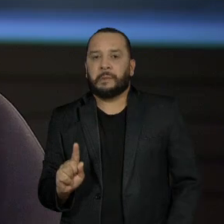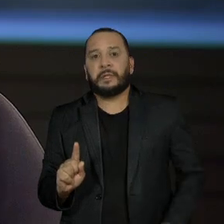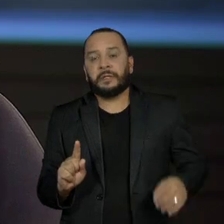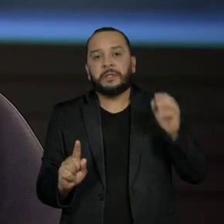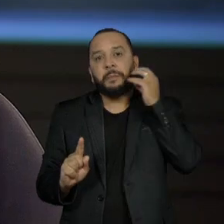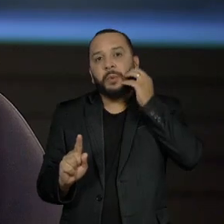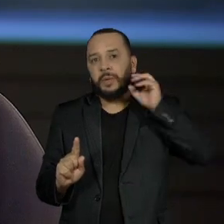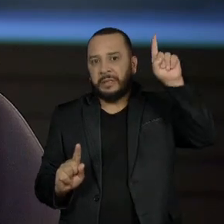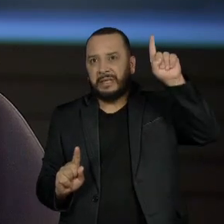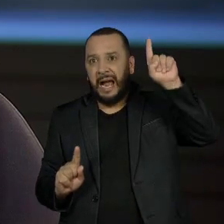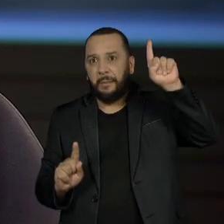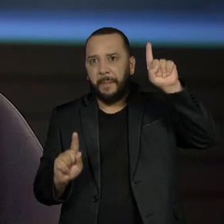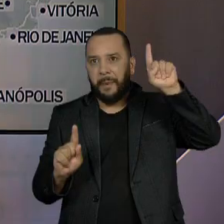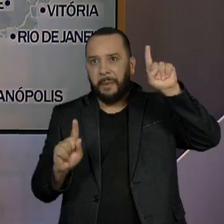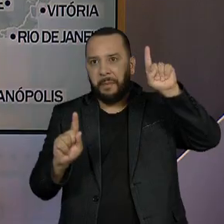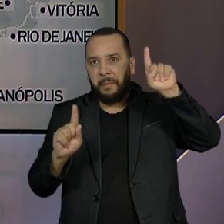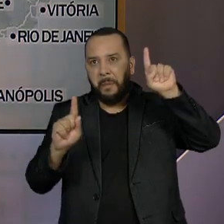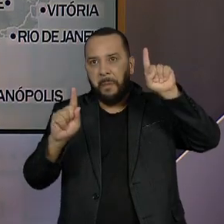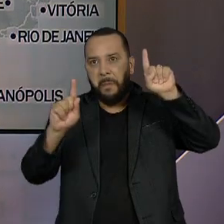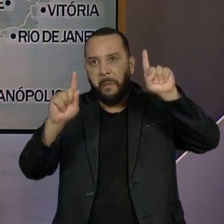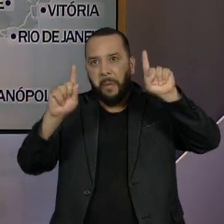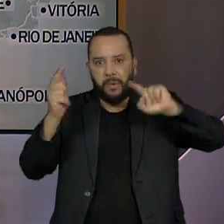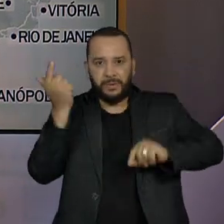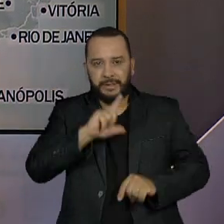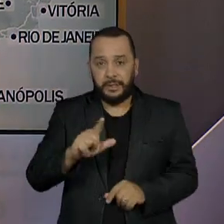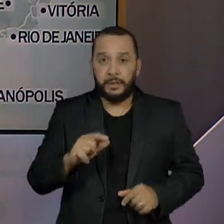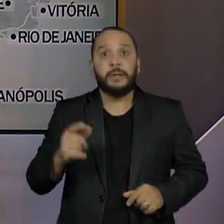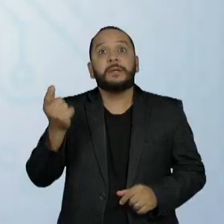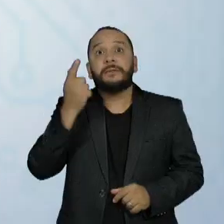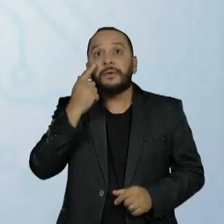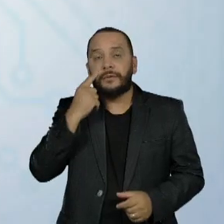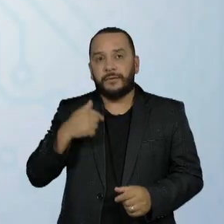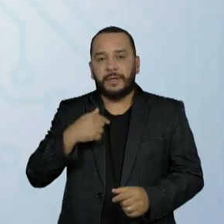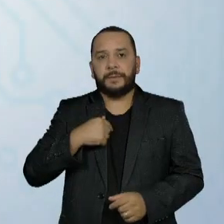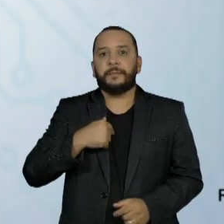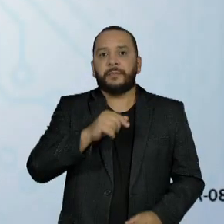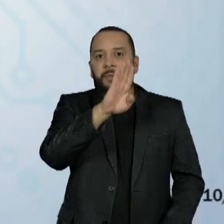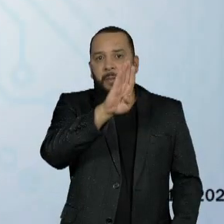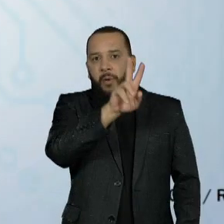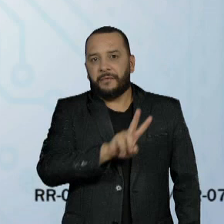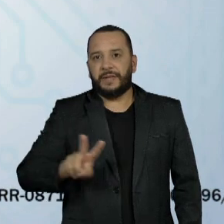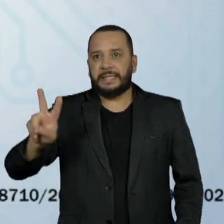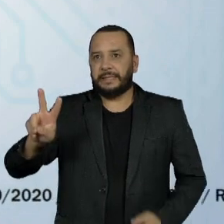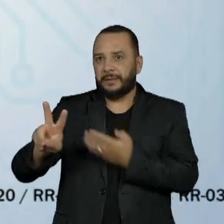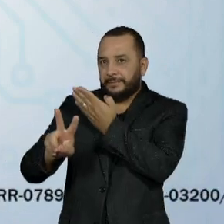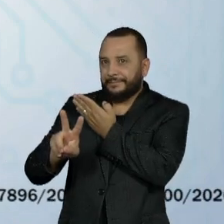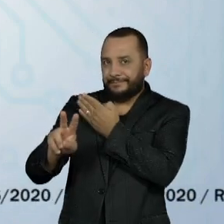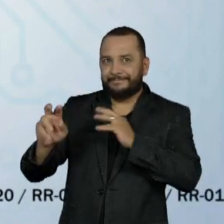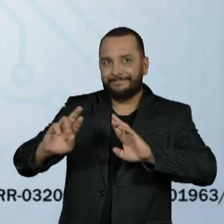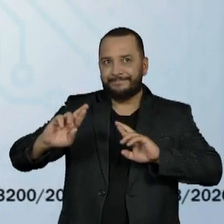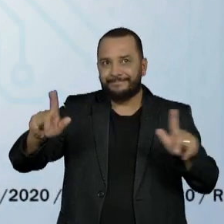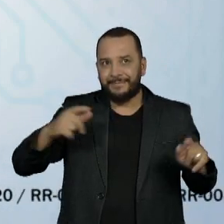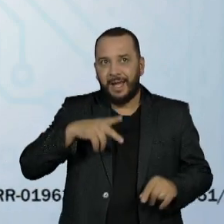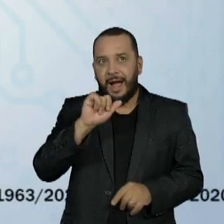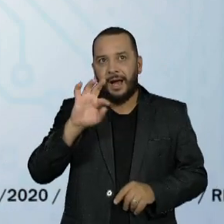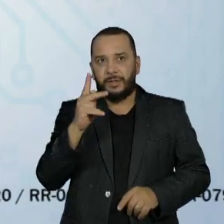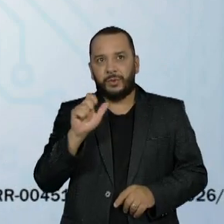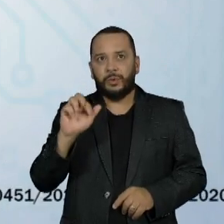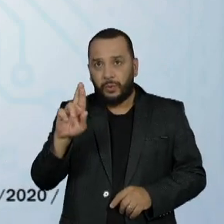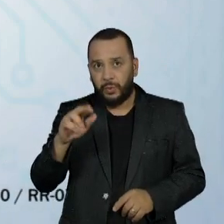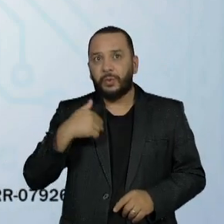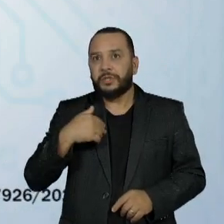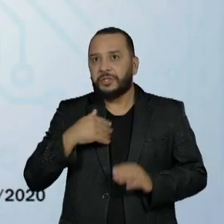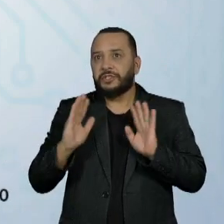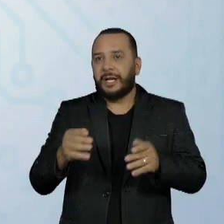final da campanha. Vamos agora aqui para a Boa Vista. Em Boa Vista, o quadro já é um pouco diferente. Arthur Henrique, do MDB, lidera com